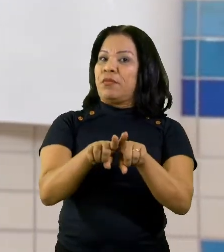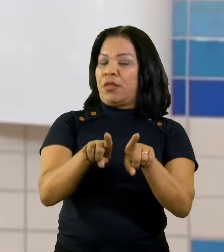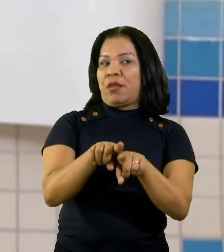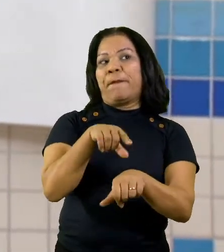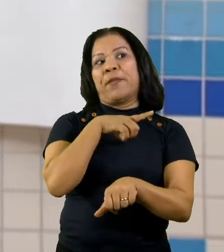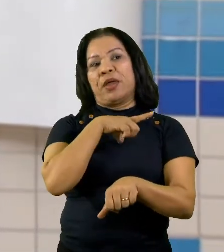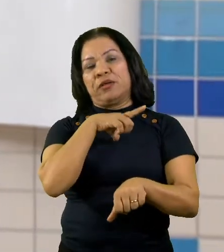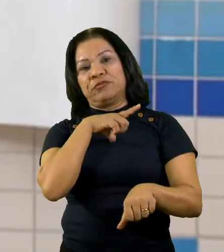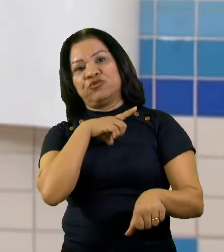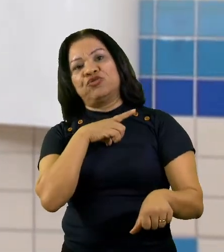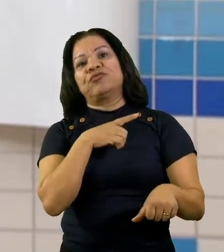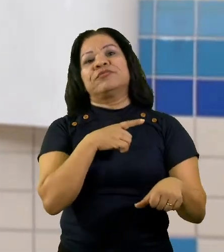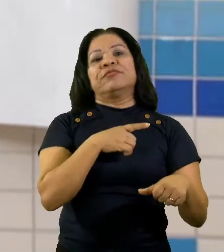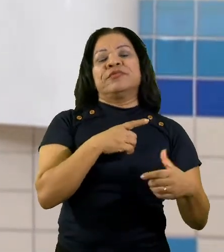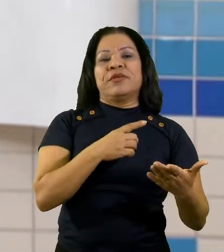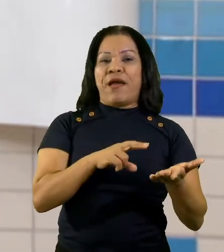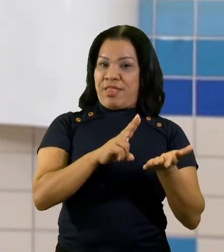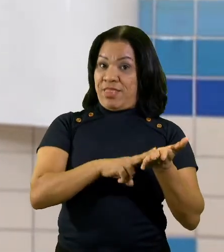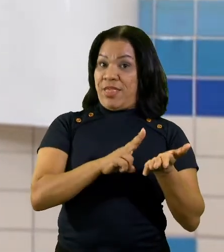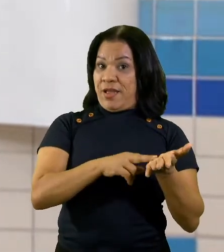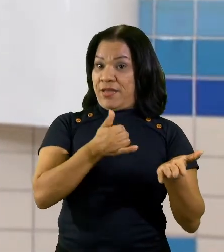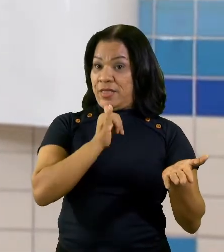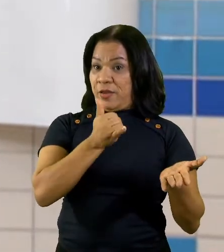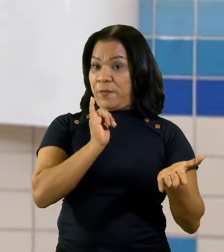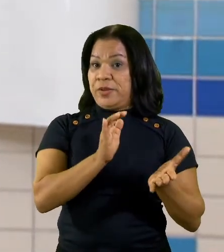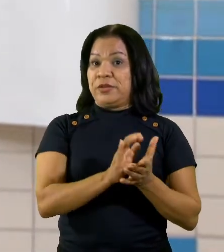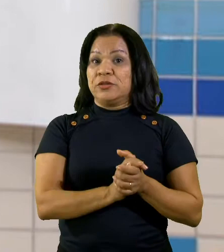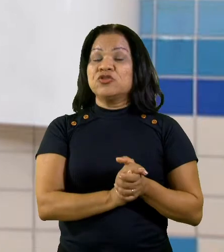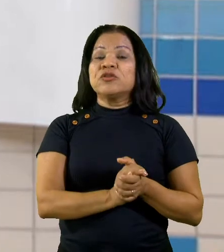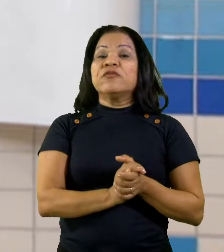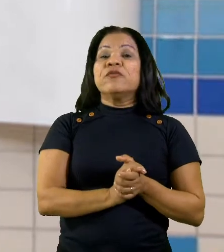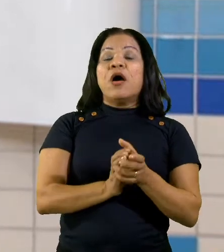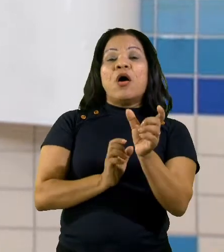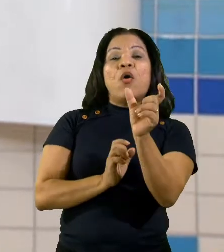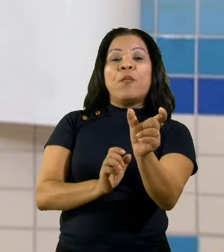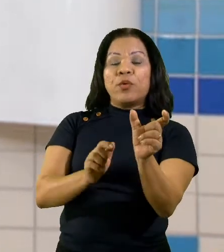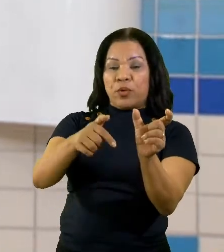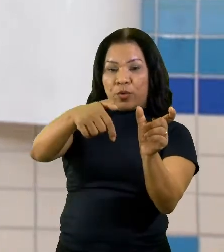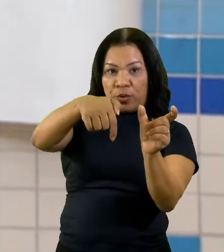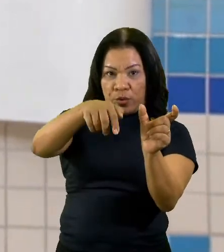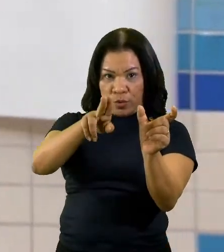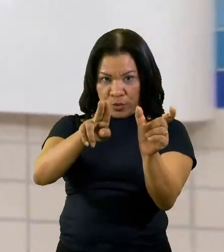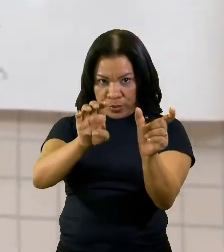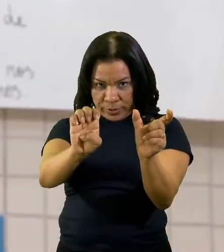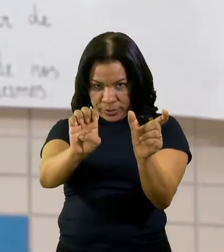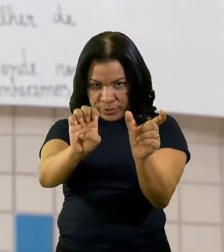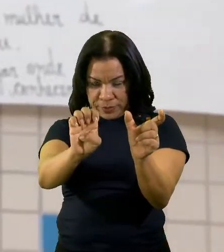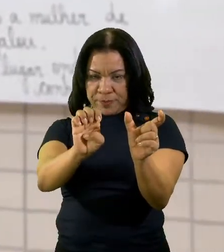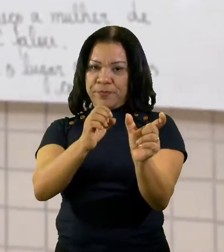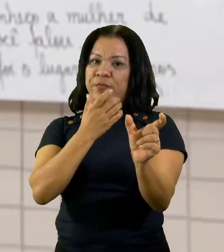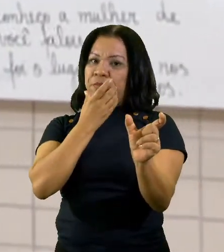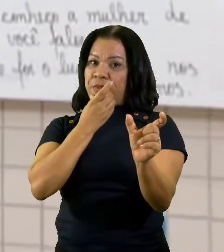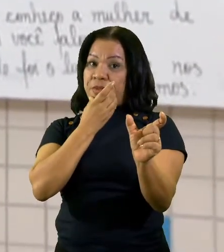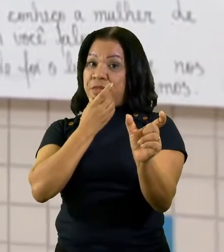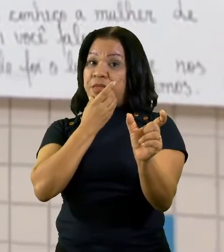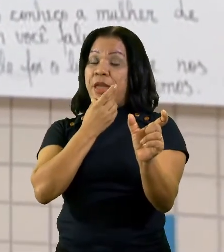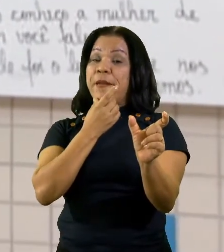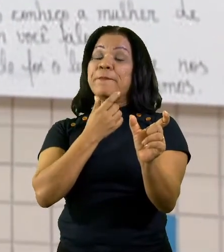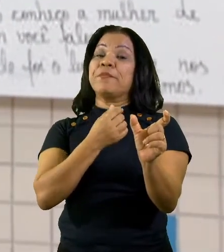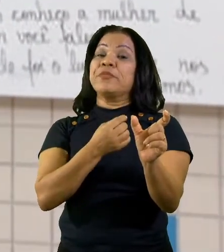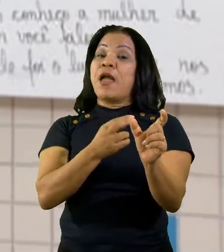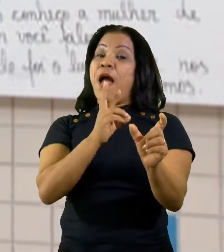que o pronome que, ele faz referência à palavra loja, que nessa